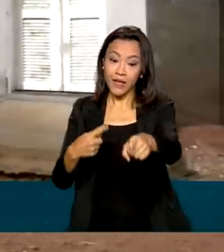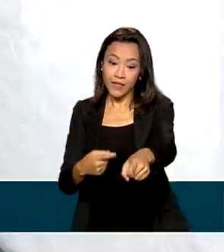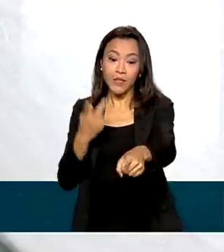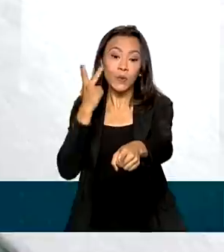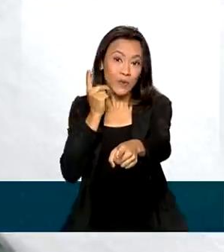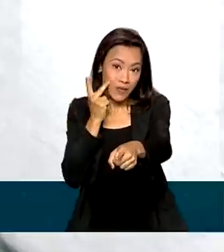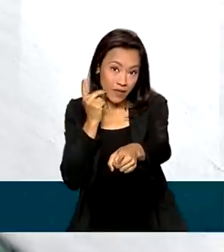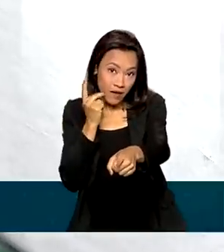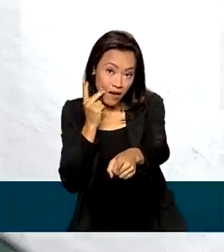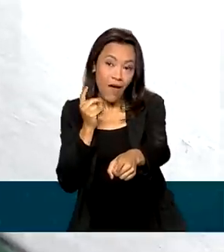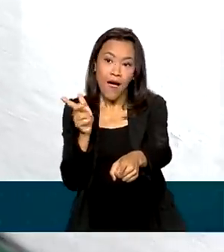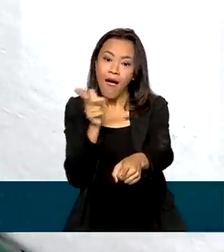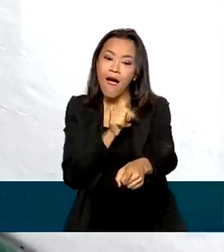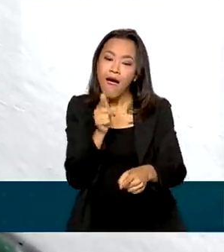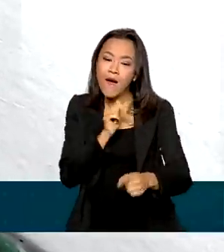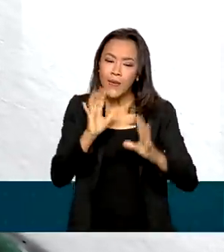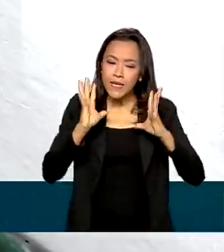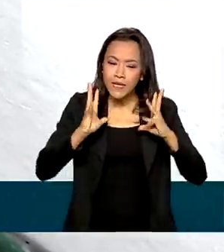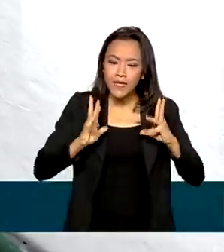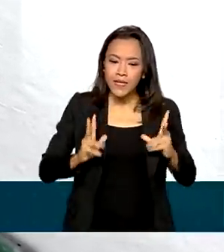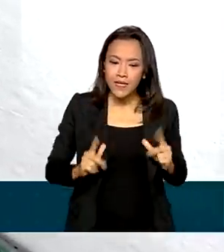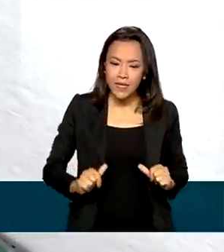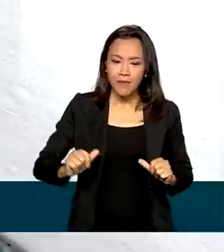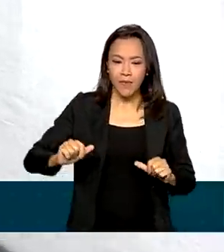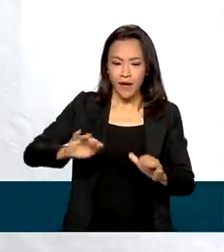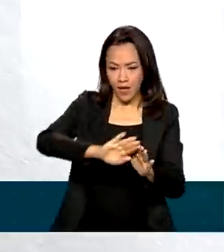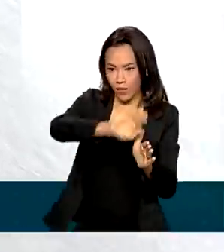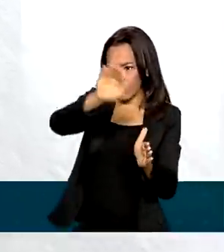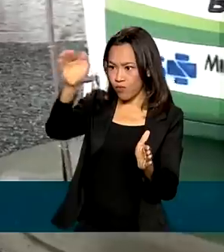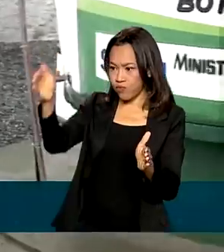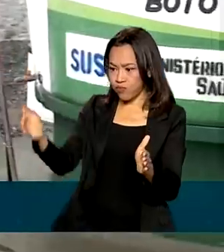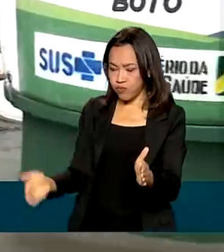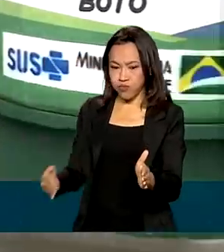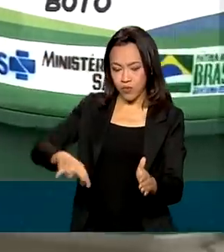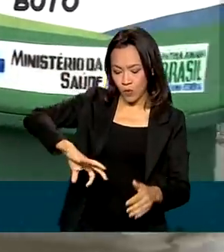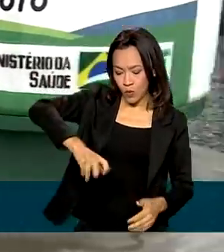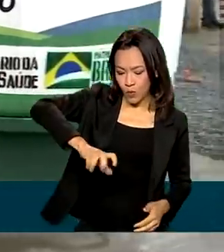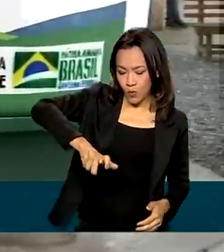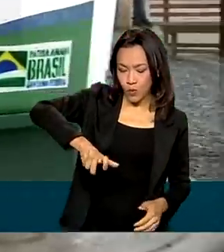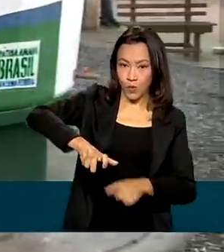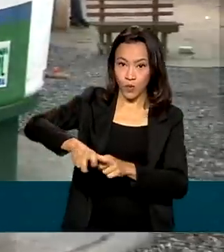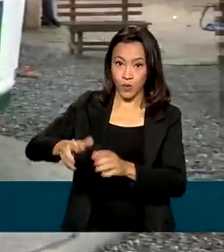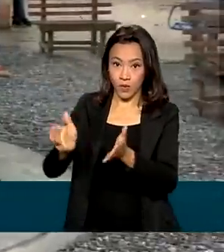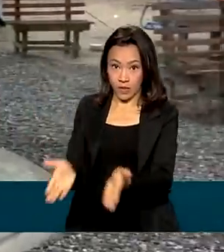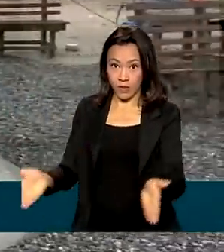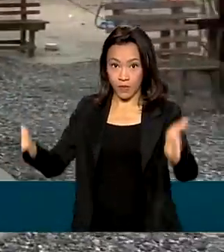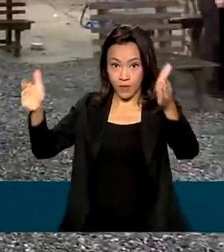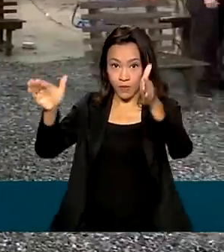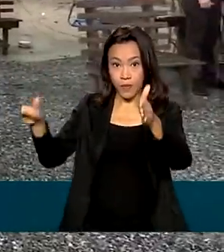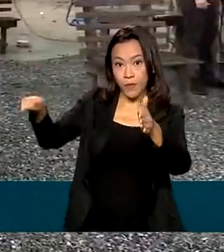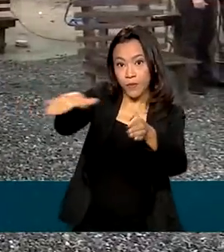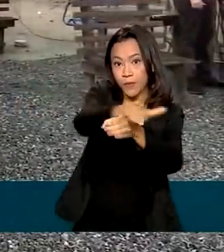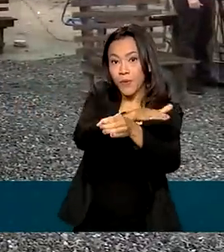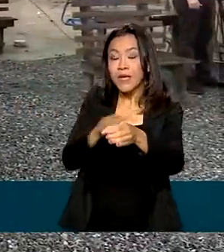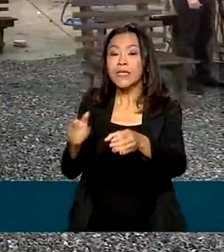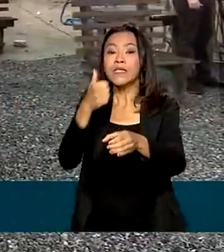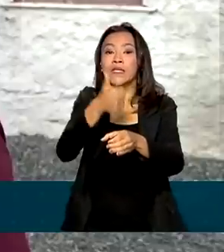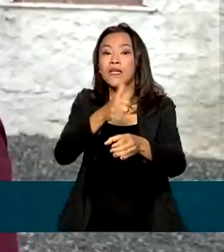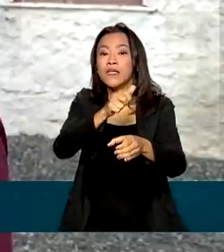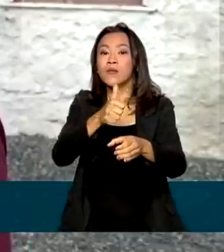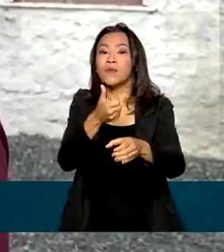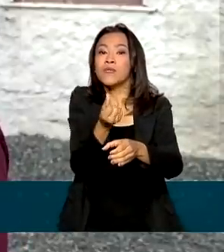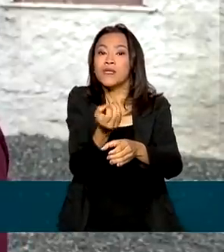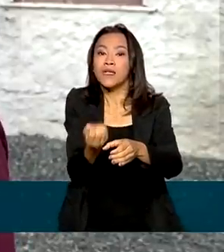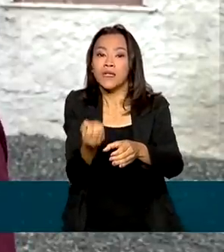do Ceará, a água limpa vem da cisterna bombeada de um poço artesiano. O sistema, que abastece 160 pessoas na região,